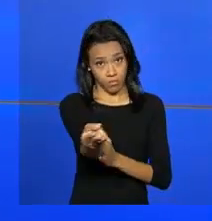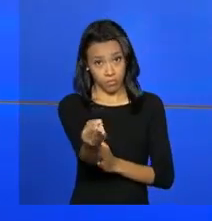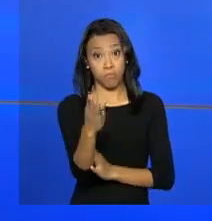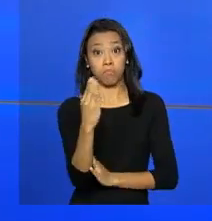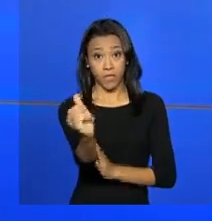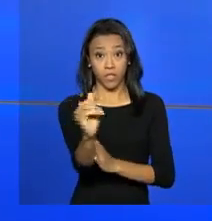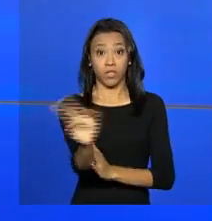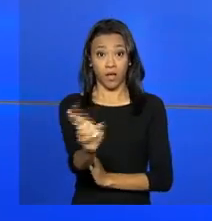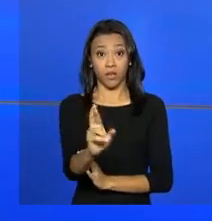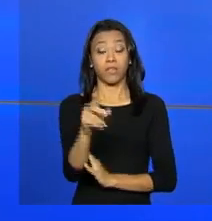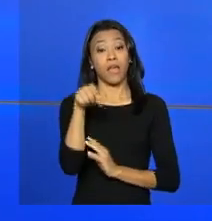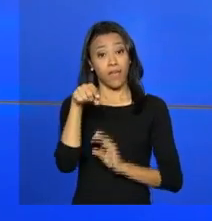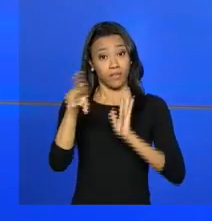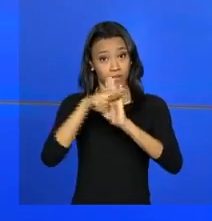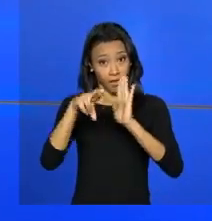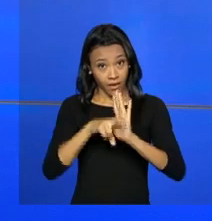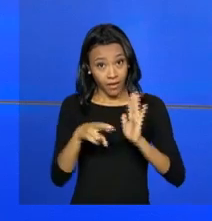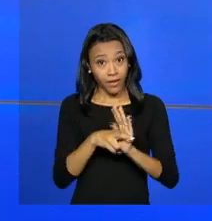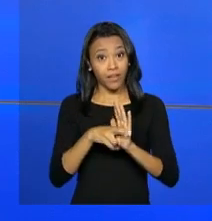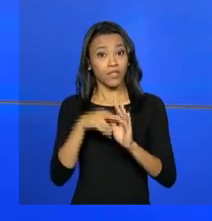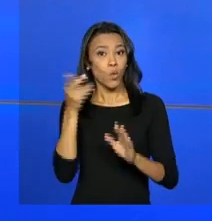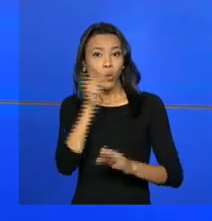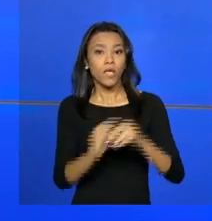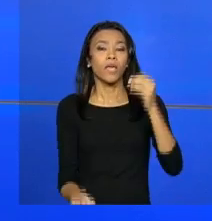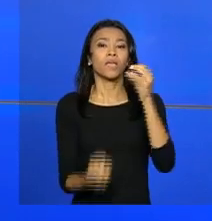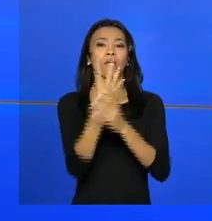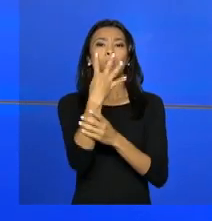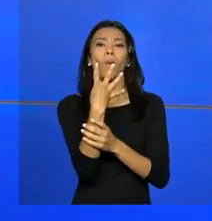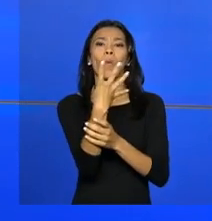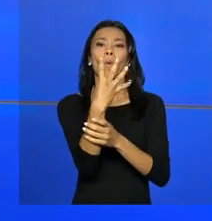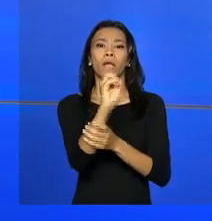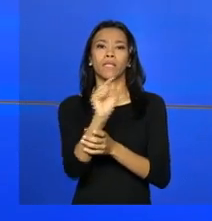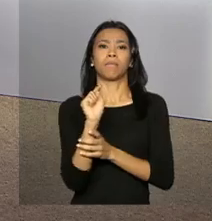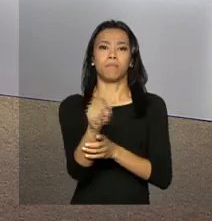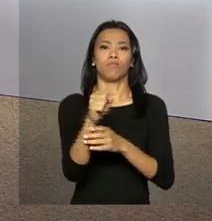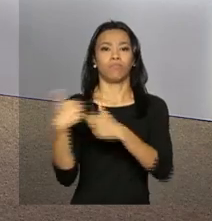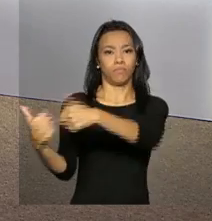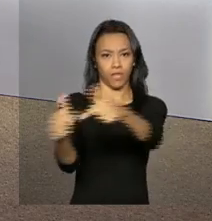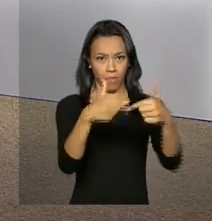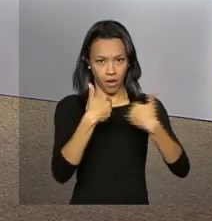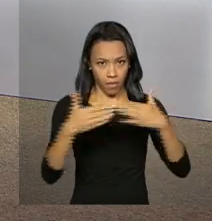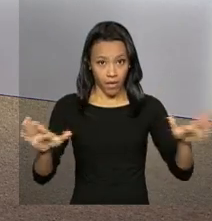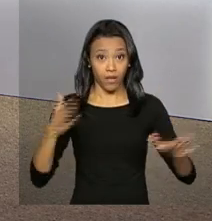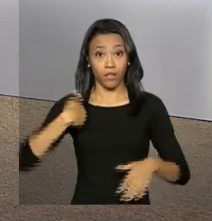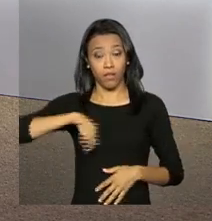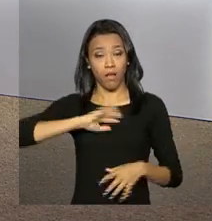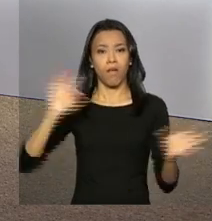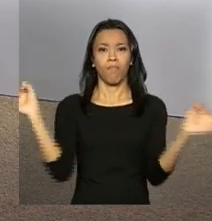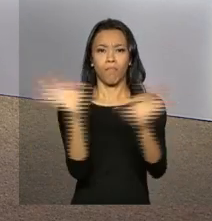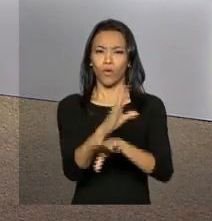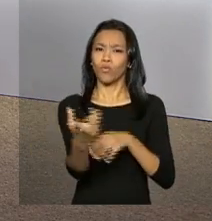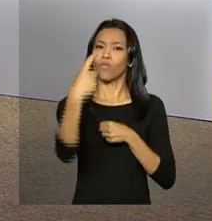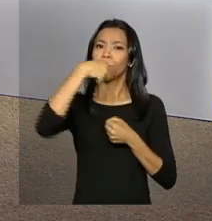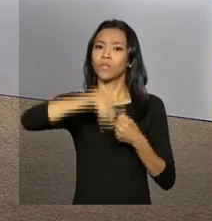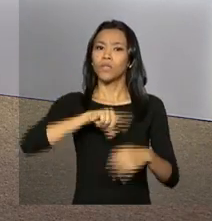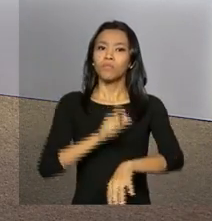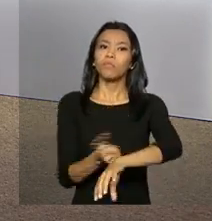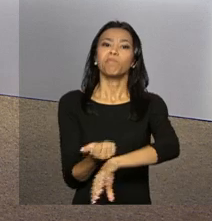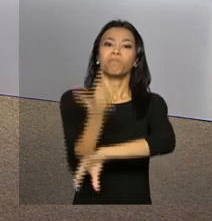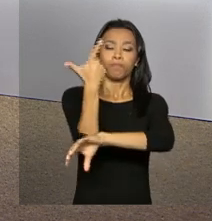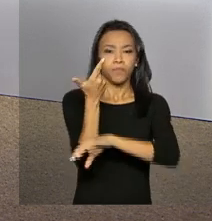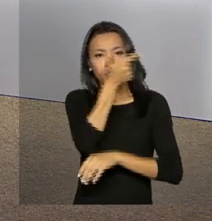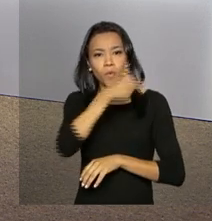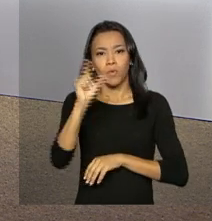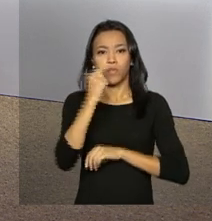expectativa é que a medida gere 40 mil postos de trabalho no setor. E nós ficamos por aqui, voltamos ao meio-dia com